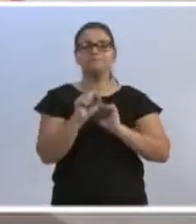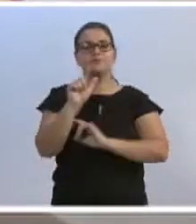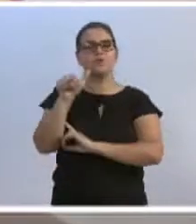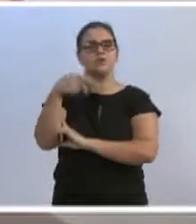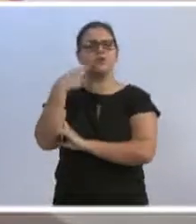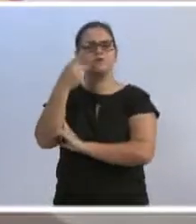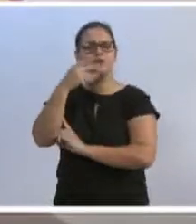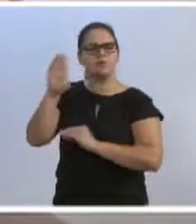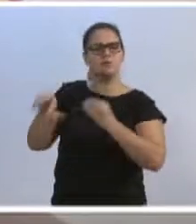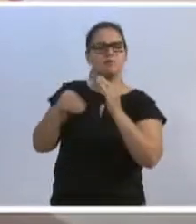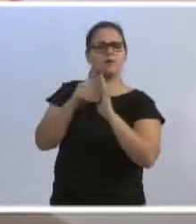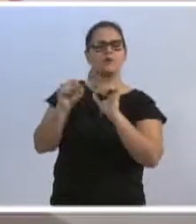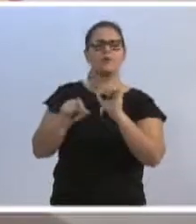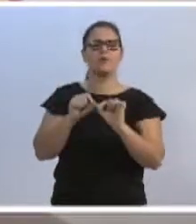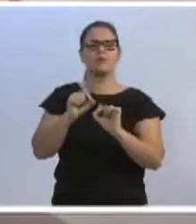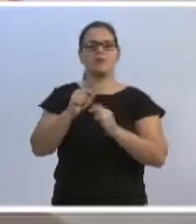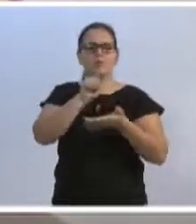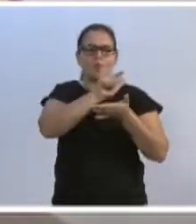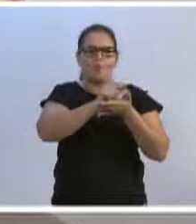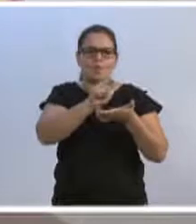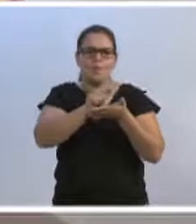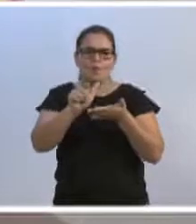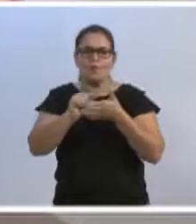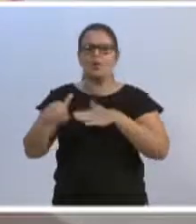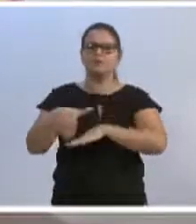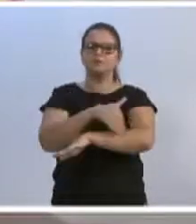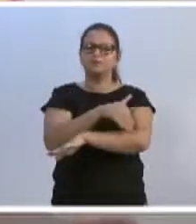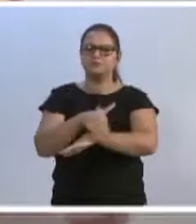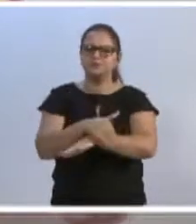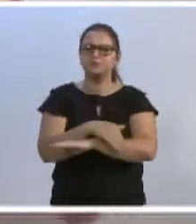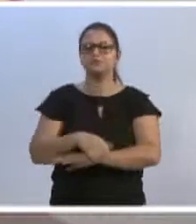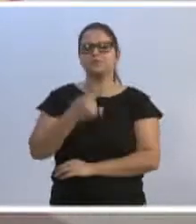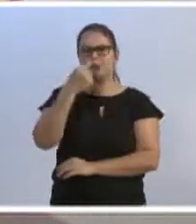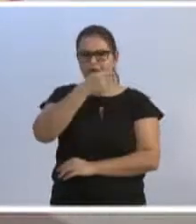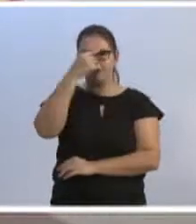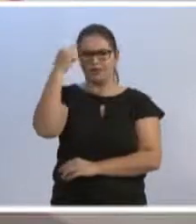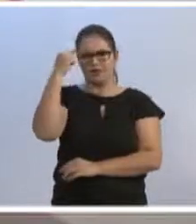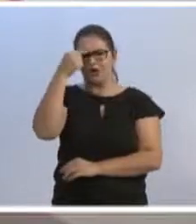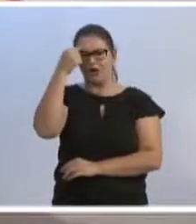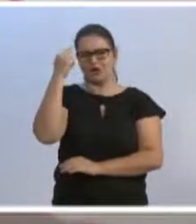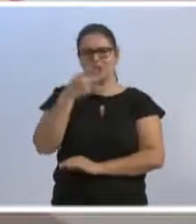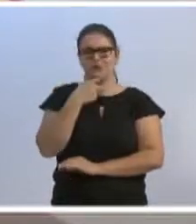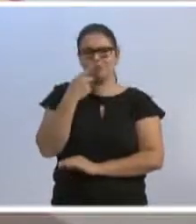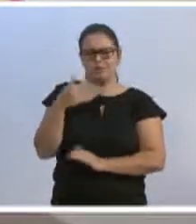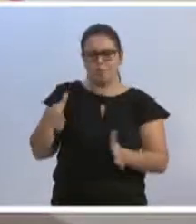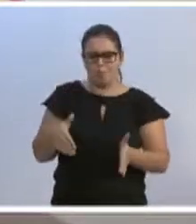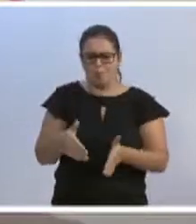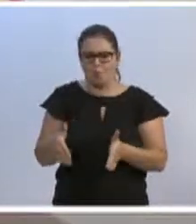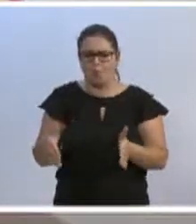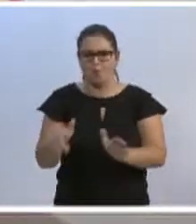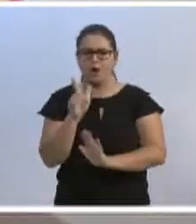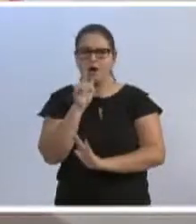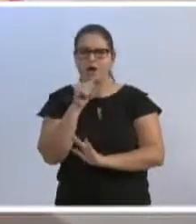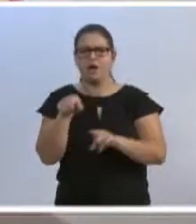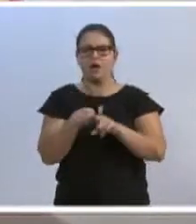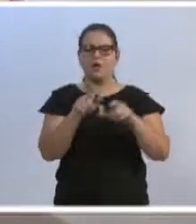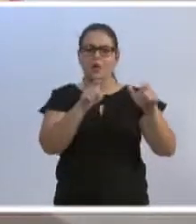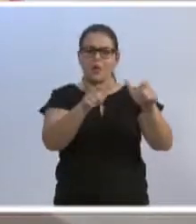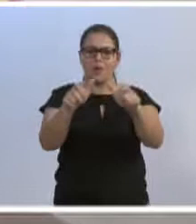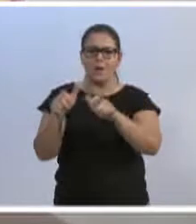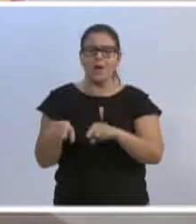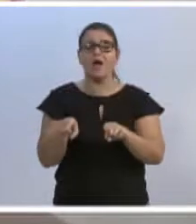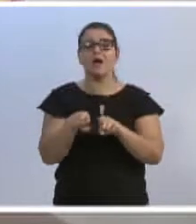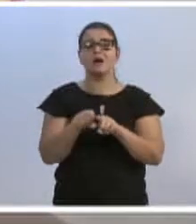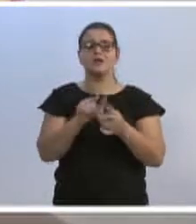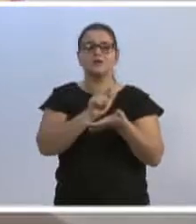vereadores, que cobraram a limpeza das vias, vereadorito acabou de falar, da limpeza dos ribeirões, das galerias. Vêm